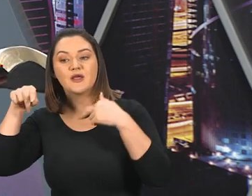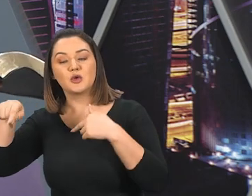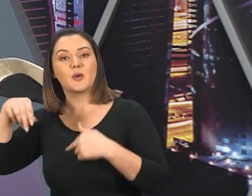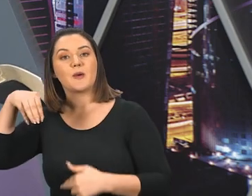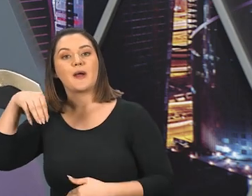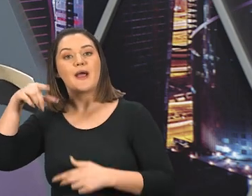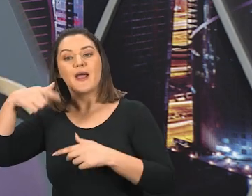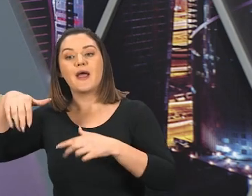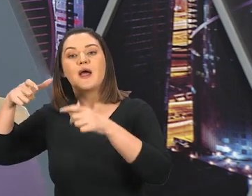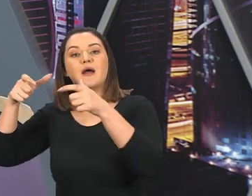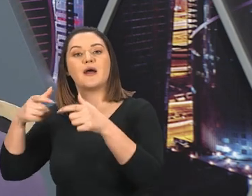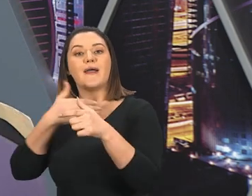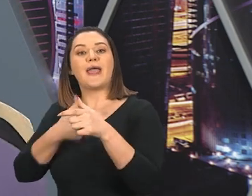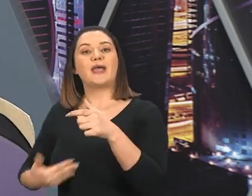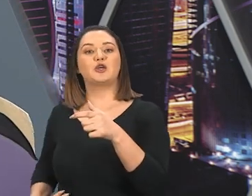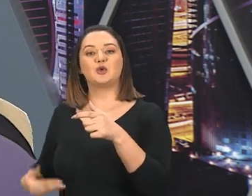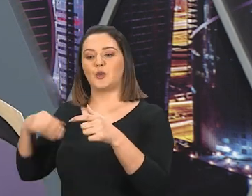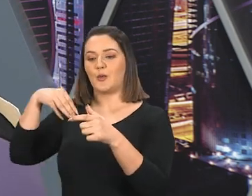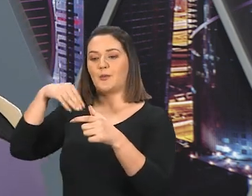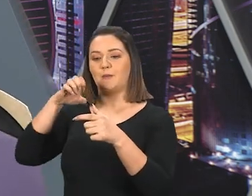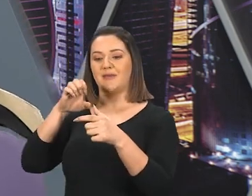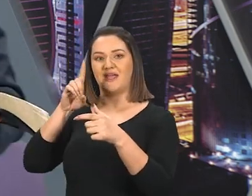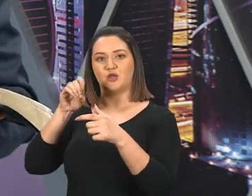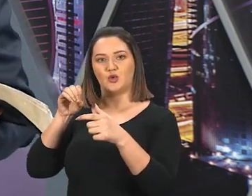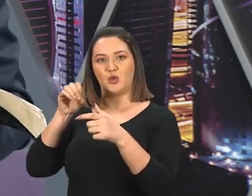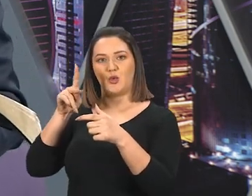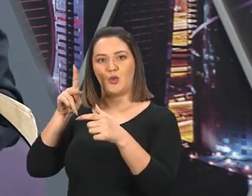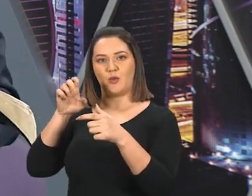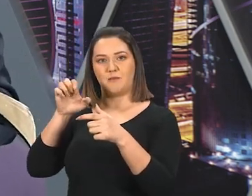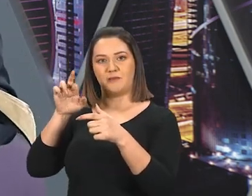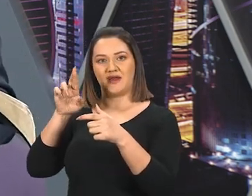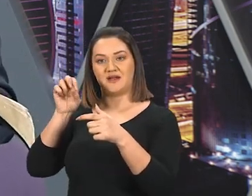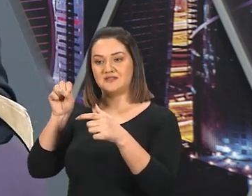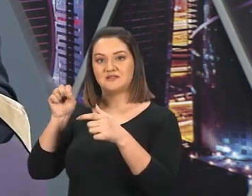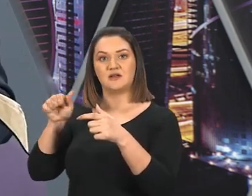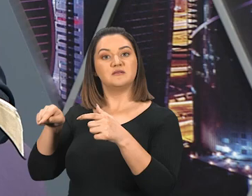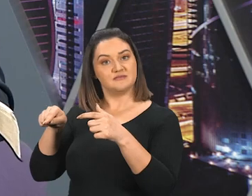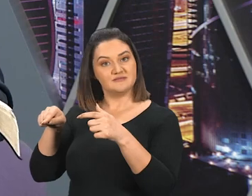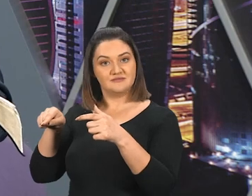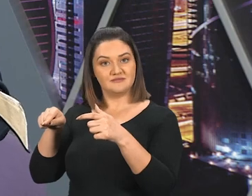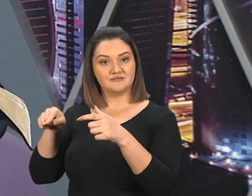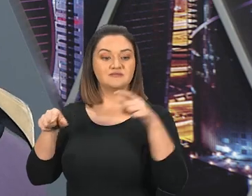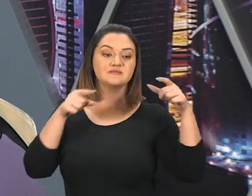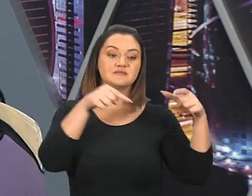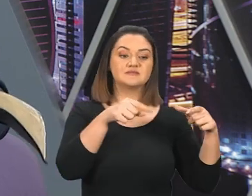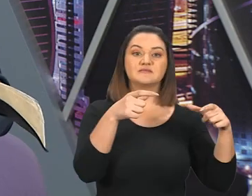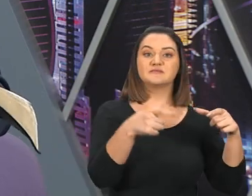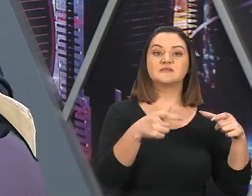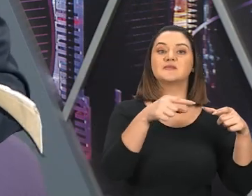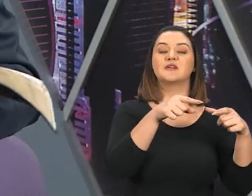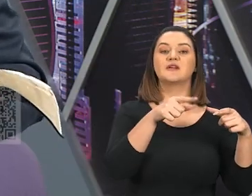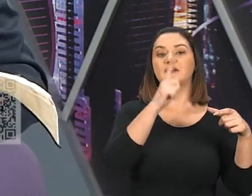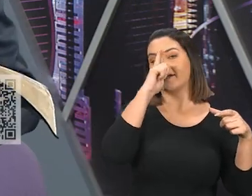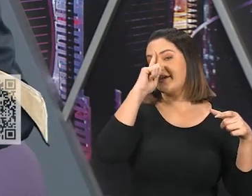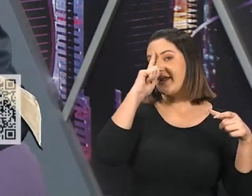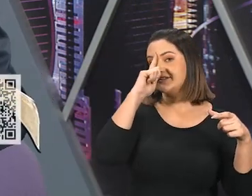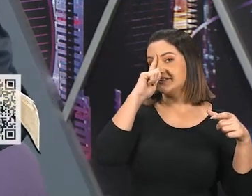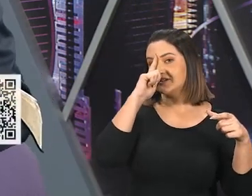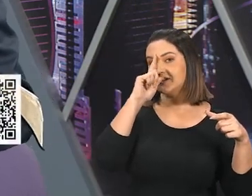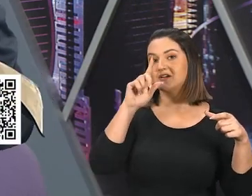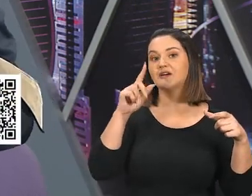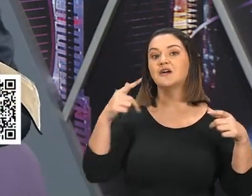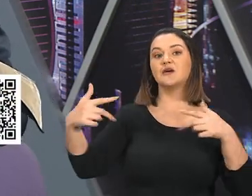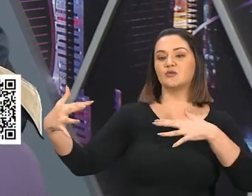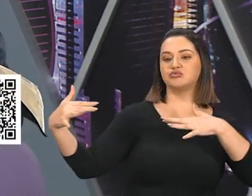E o bode, Era a Grécia, Então veja, Houve uma batalha, Uma guerra entre a Grécia, E o império Medo-Persa, E a Grécia venceu,